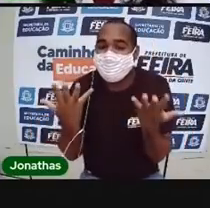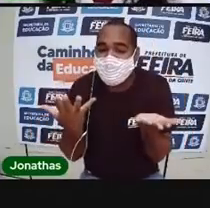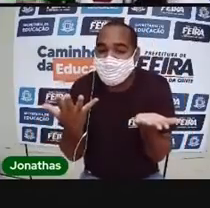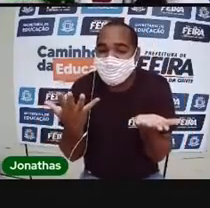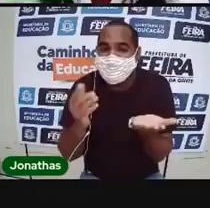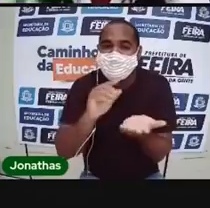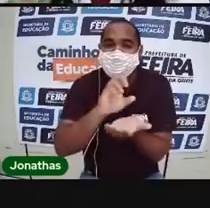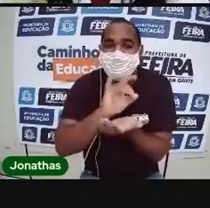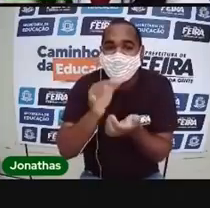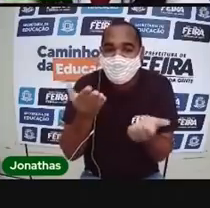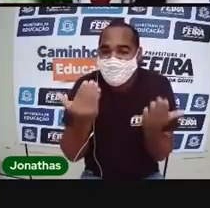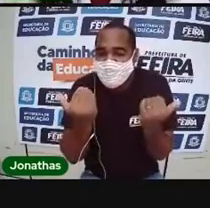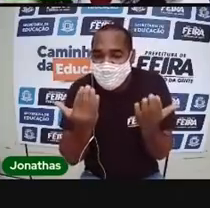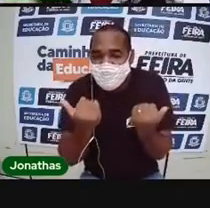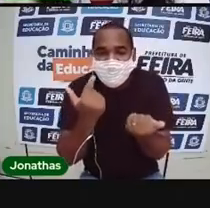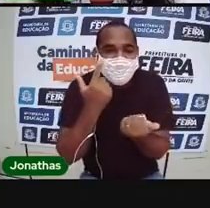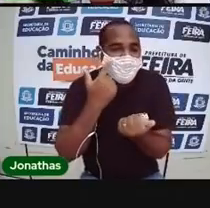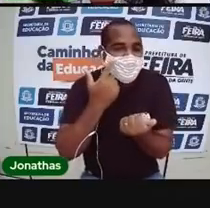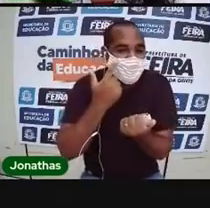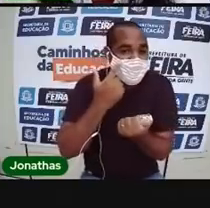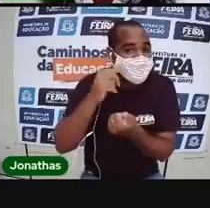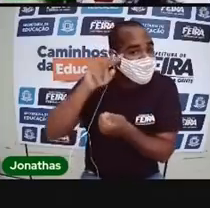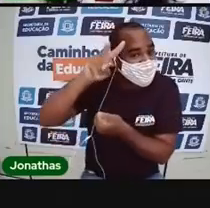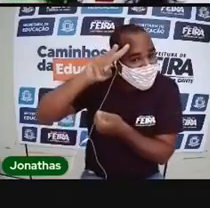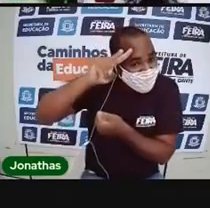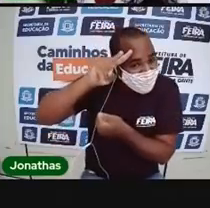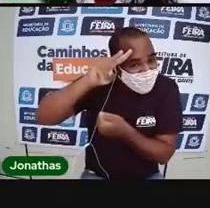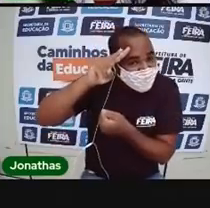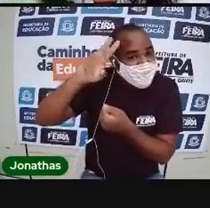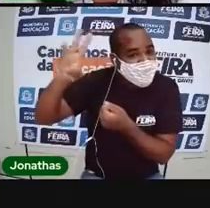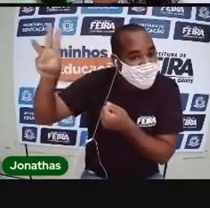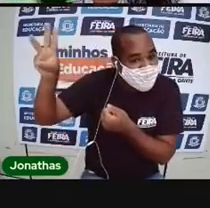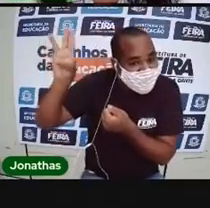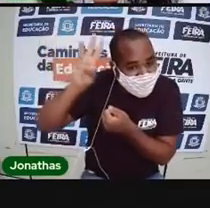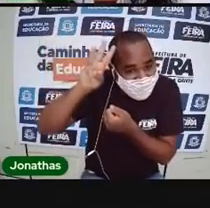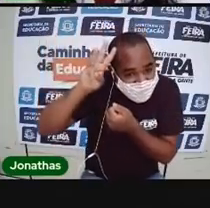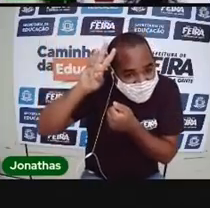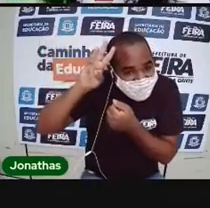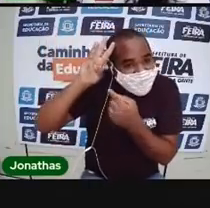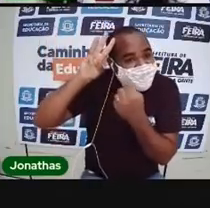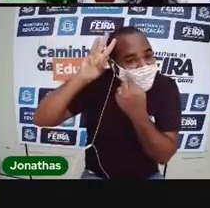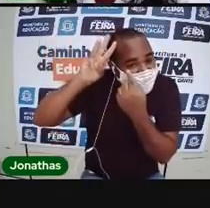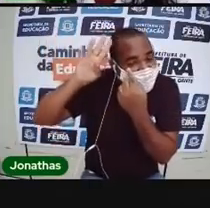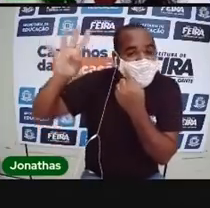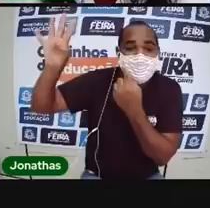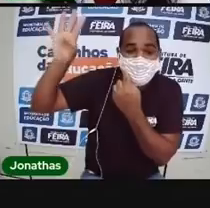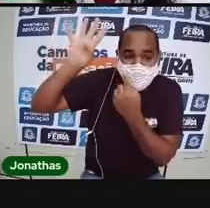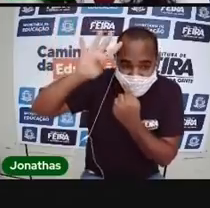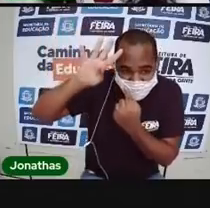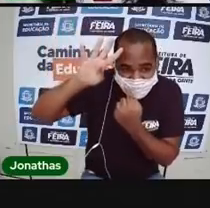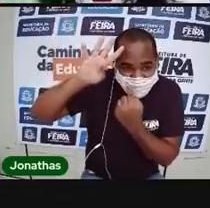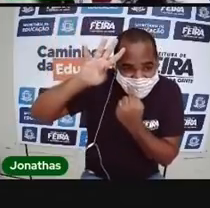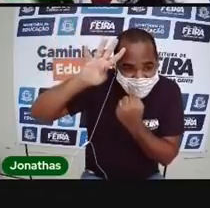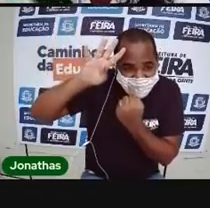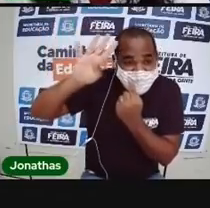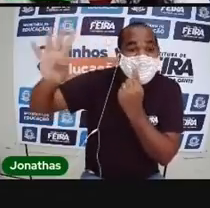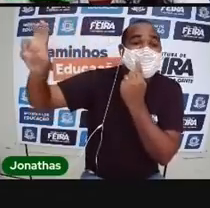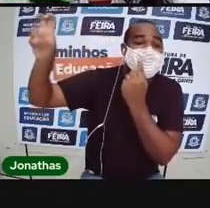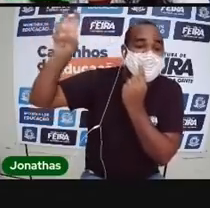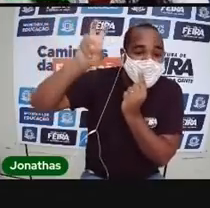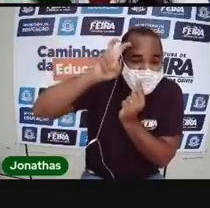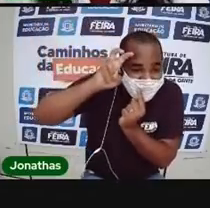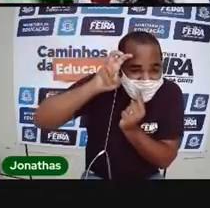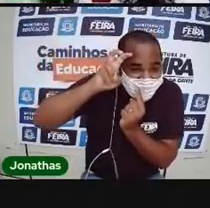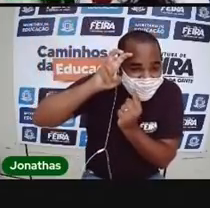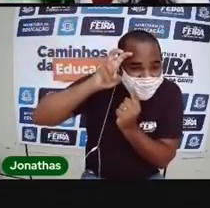semana? Vamos lá? Segunda-feira, terça-feira, quarta-feira, quinta